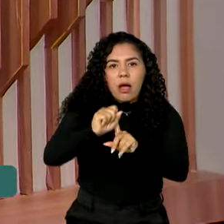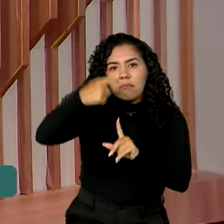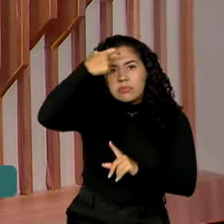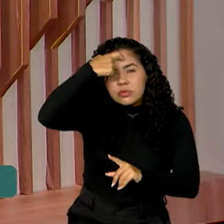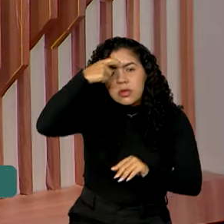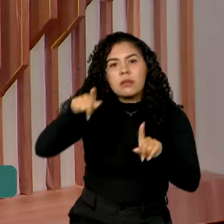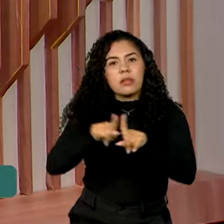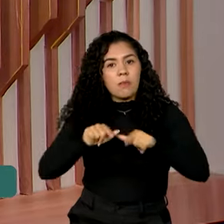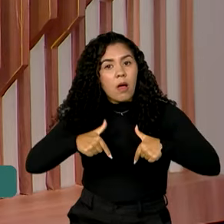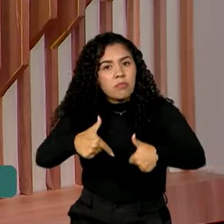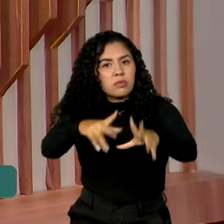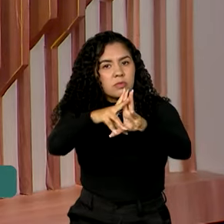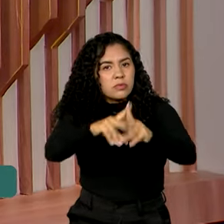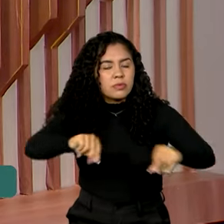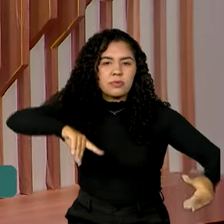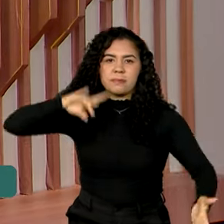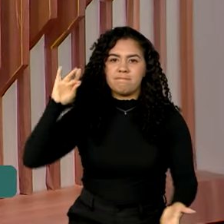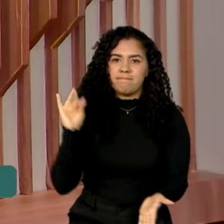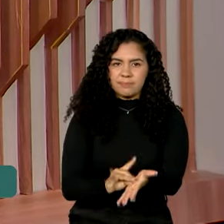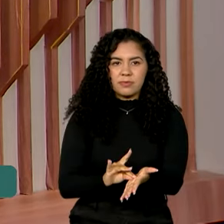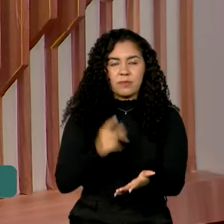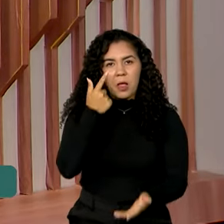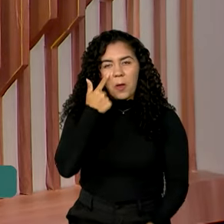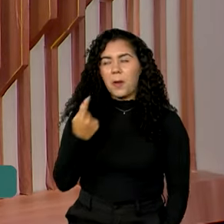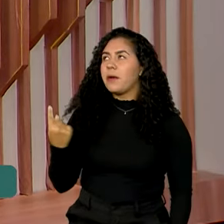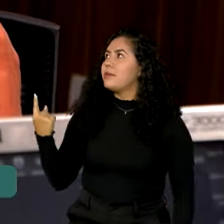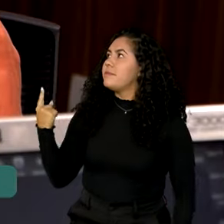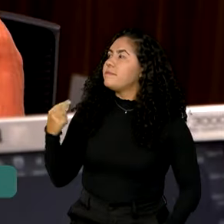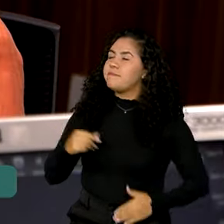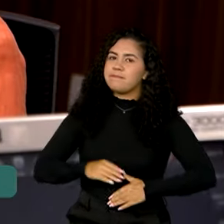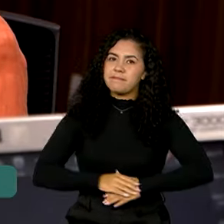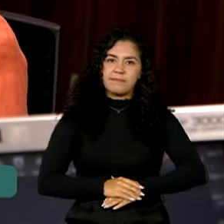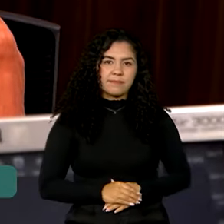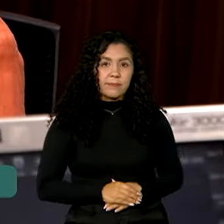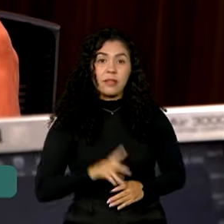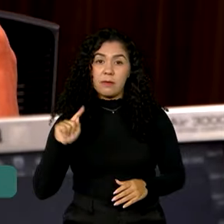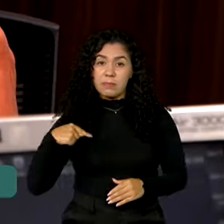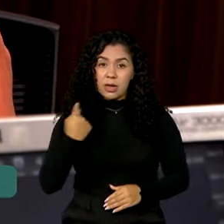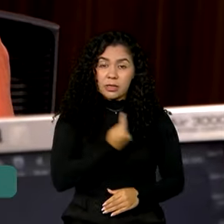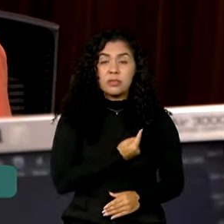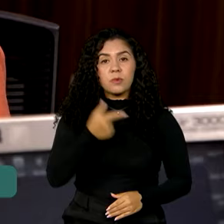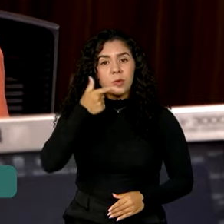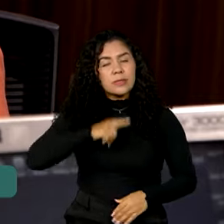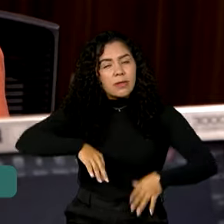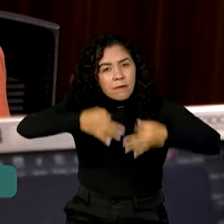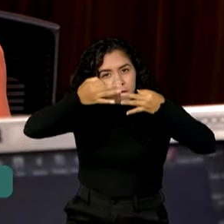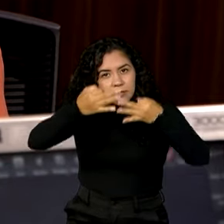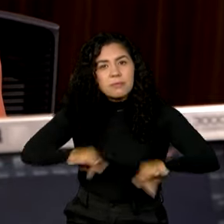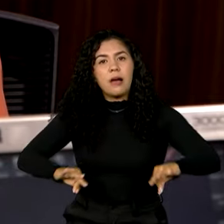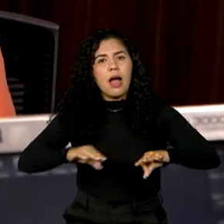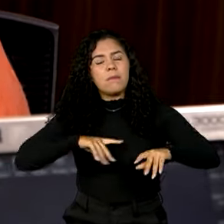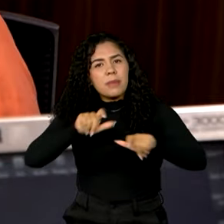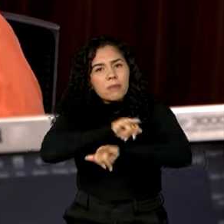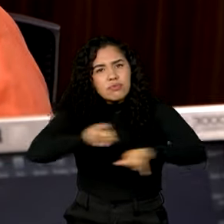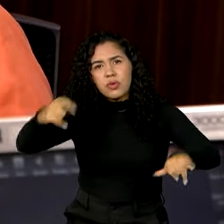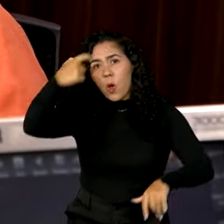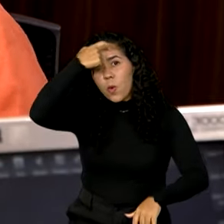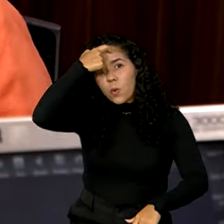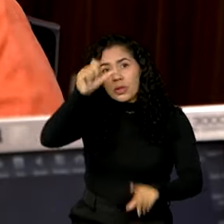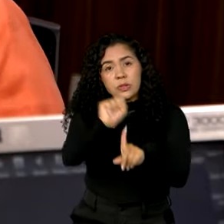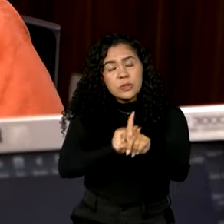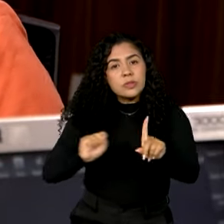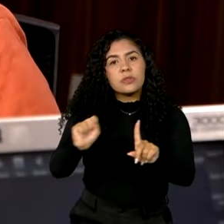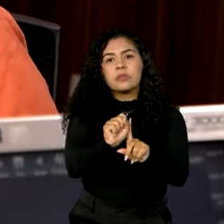enfrentado de maneira efetiva. Vamos ver. Para que nós possamos reafirmar isso para a sociedade, que